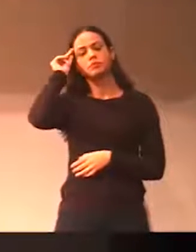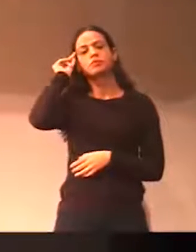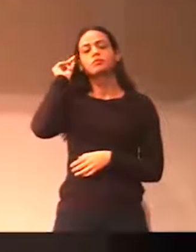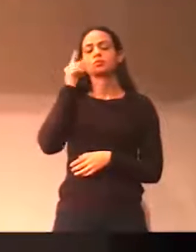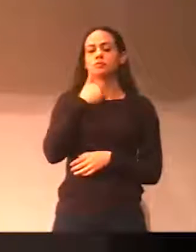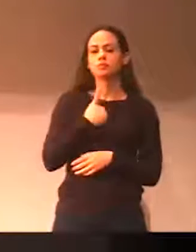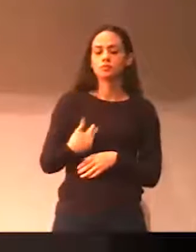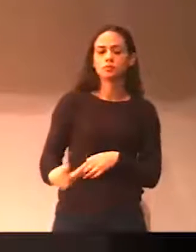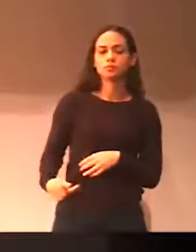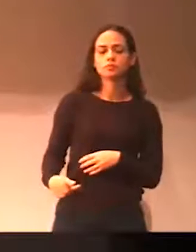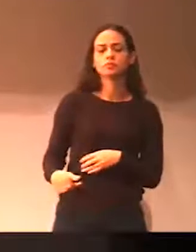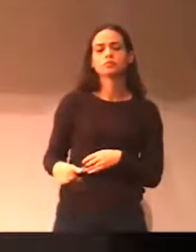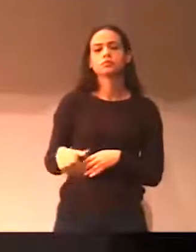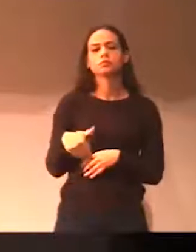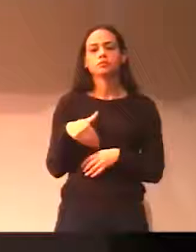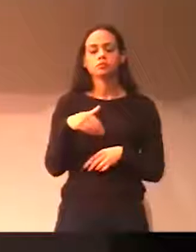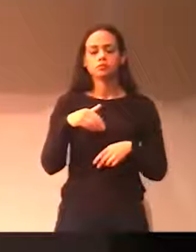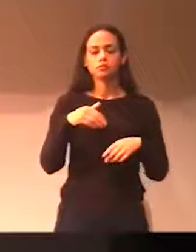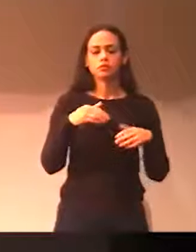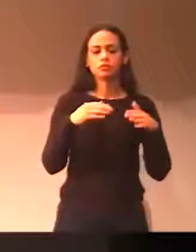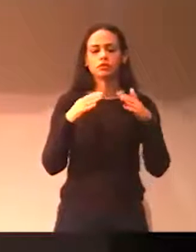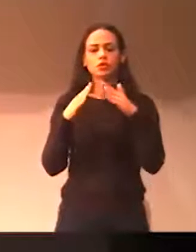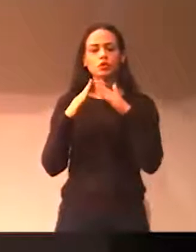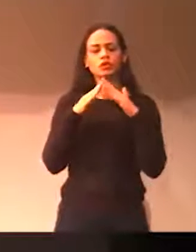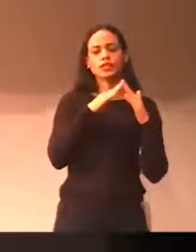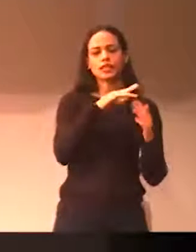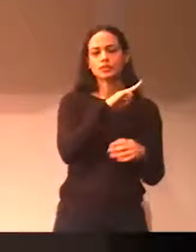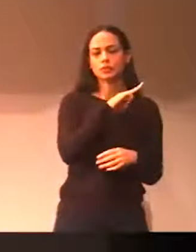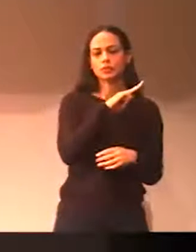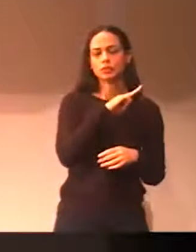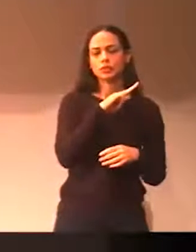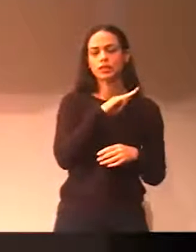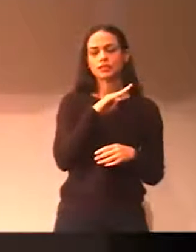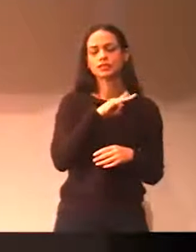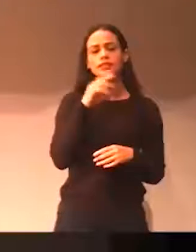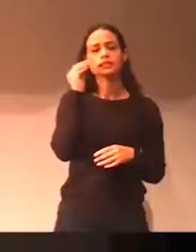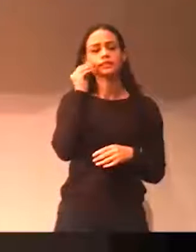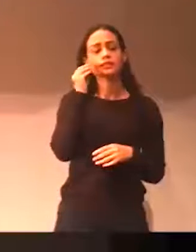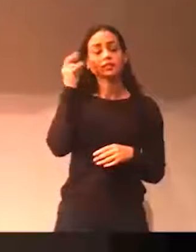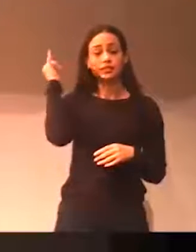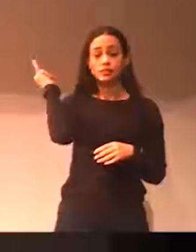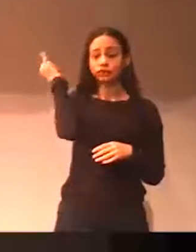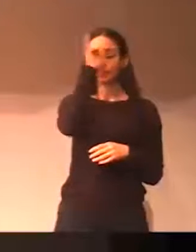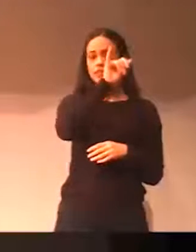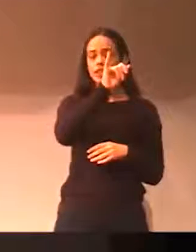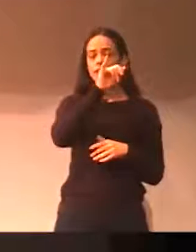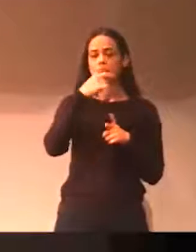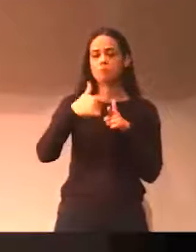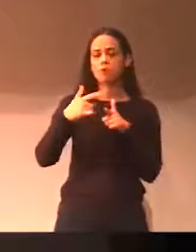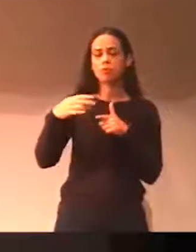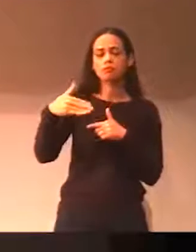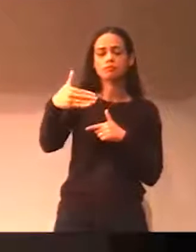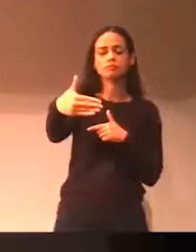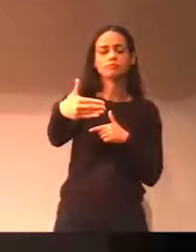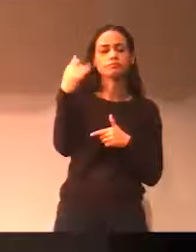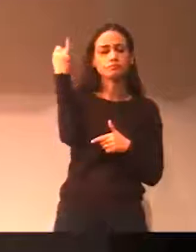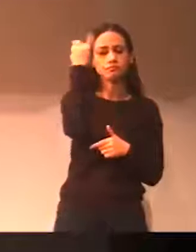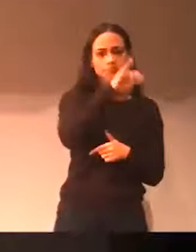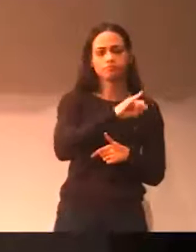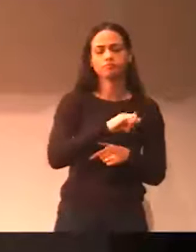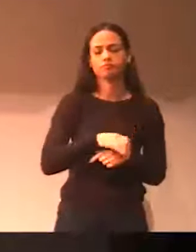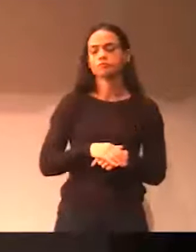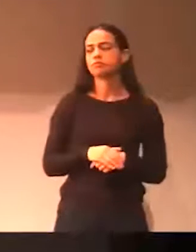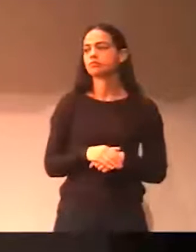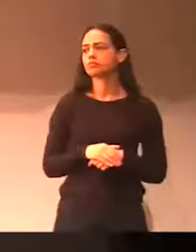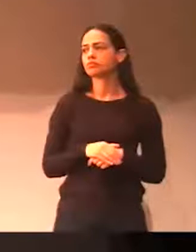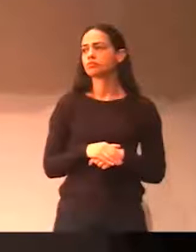privado prevenir para que não aconteça nenhum problema. Então, mais do que a gente correr atrás da resposta, eu